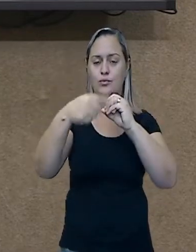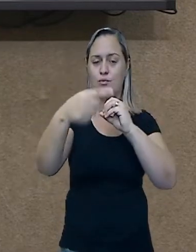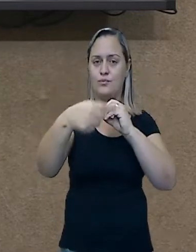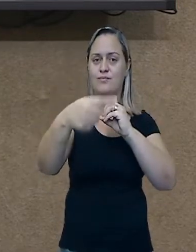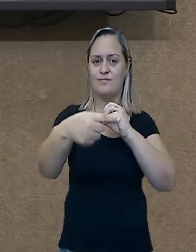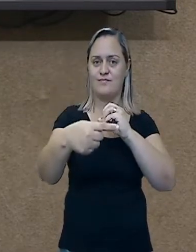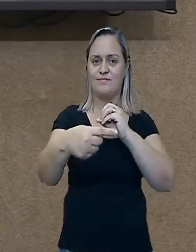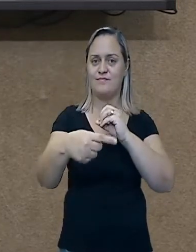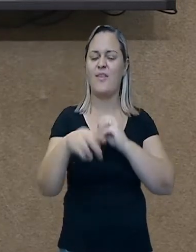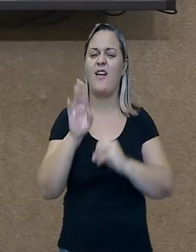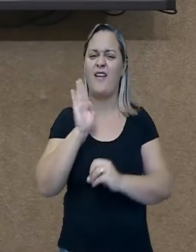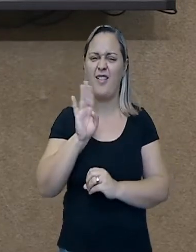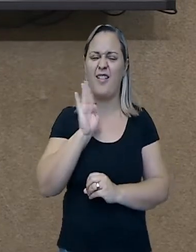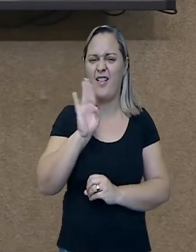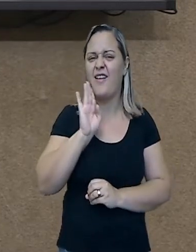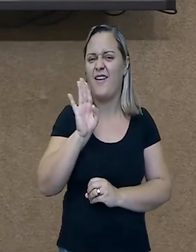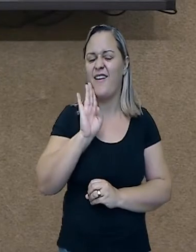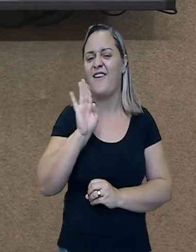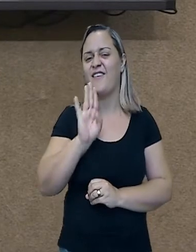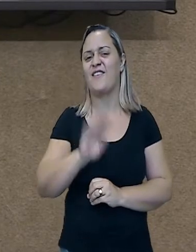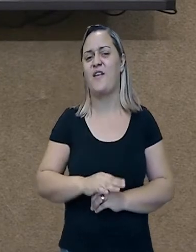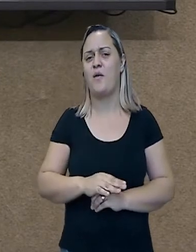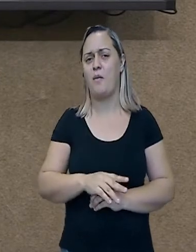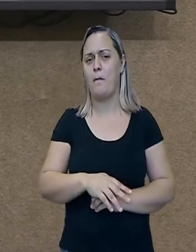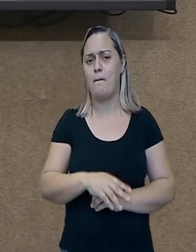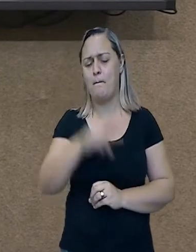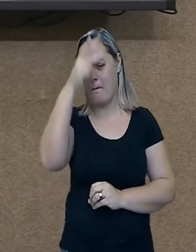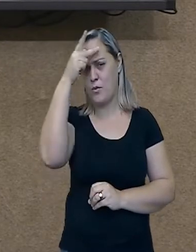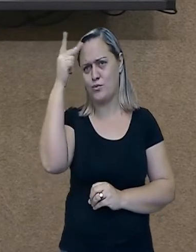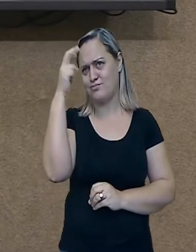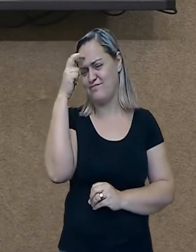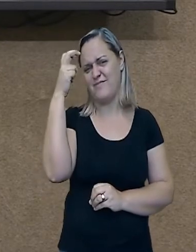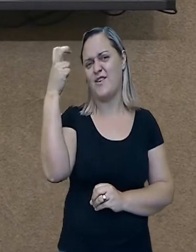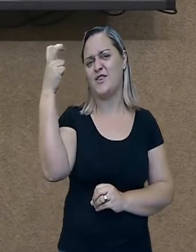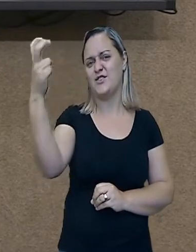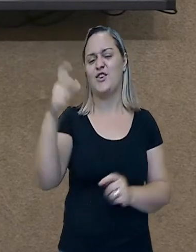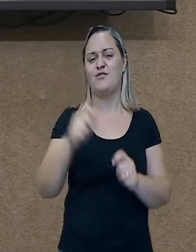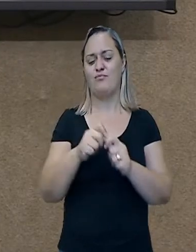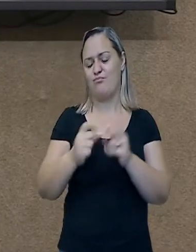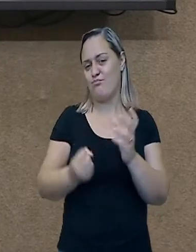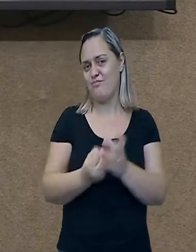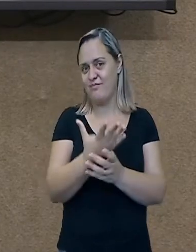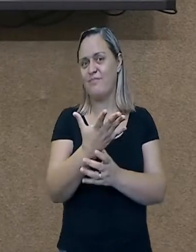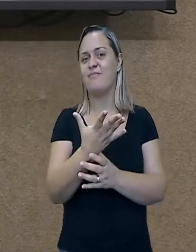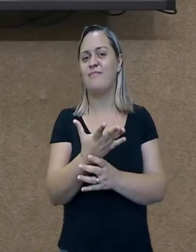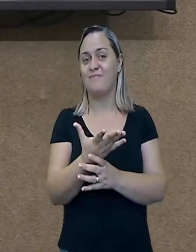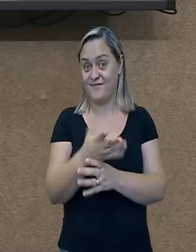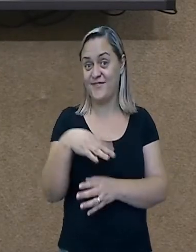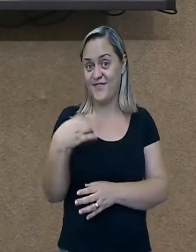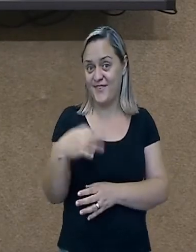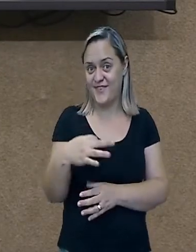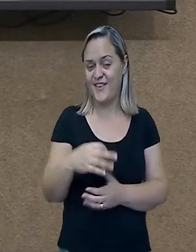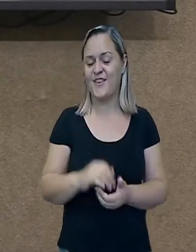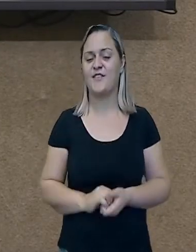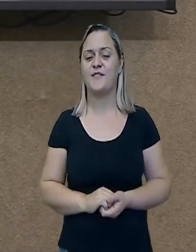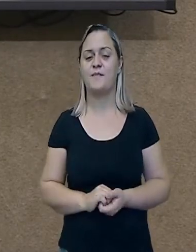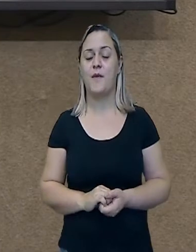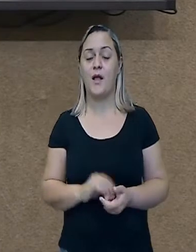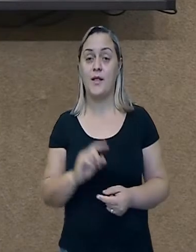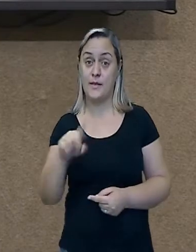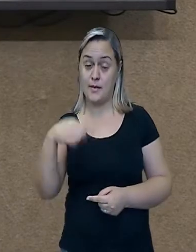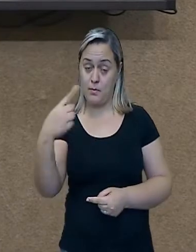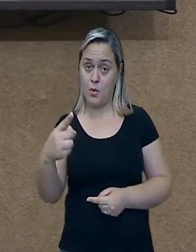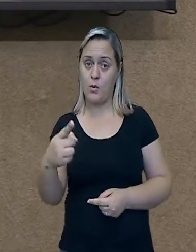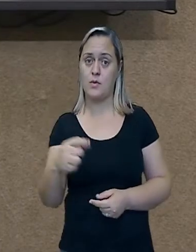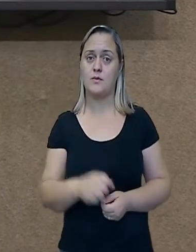Que criatividade tinha esse povo. Meu Deus! Olha! Depois era tirado, né? Vocês vão assistir na próxima